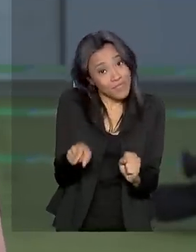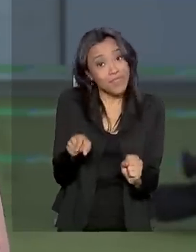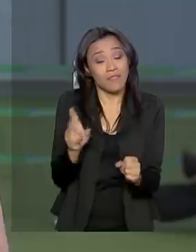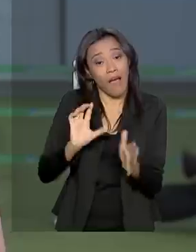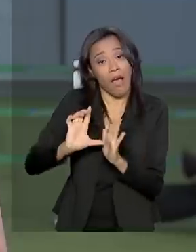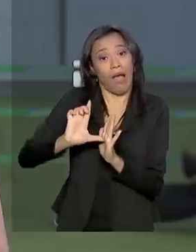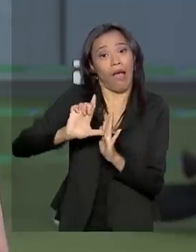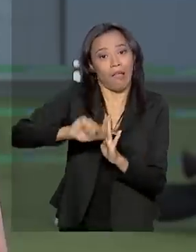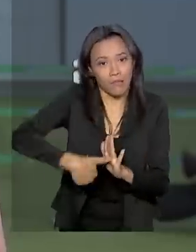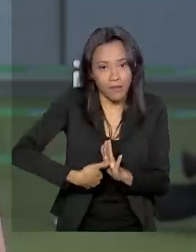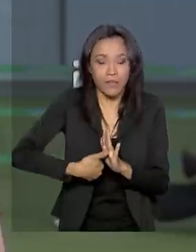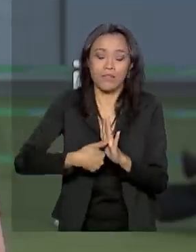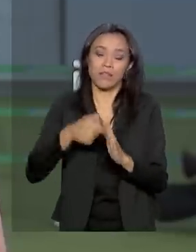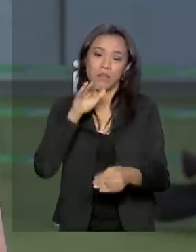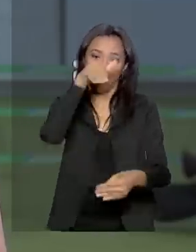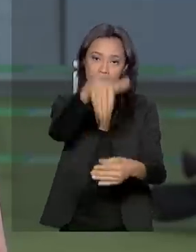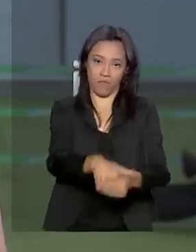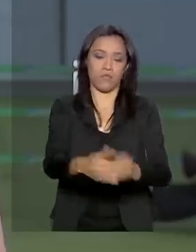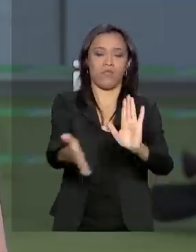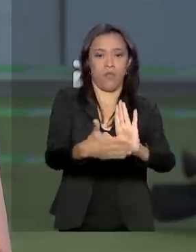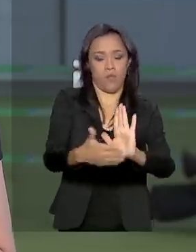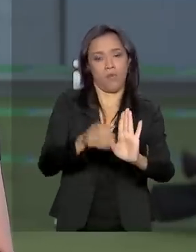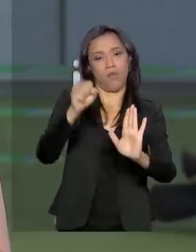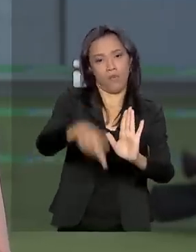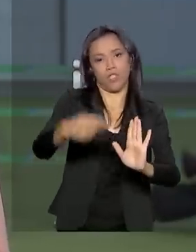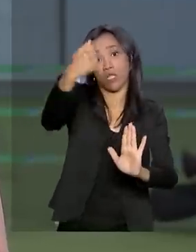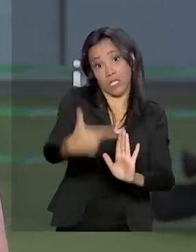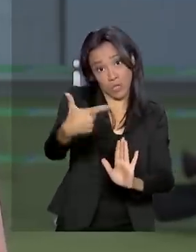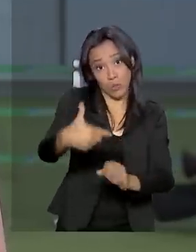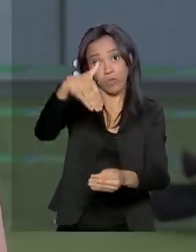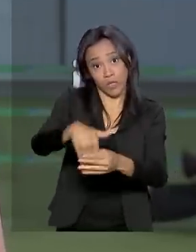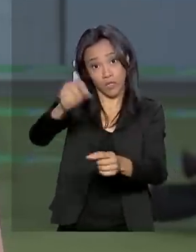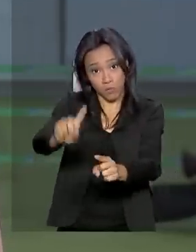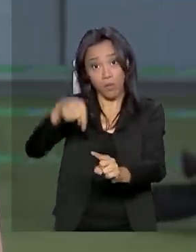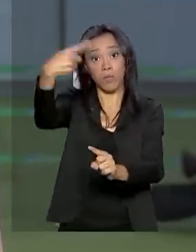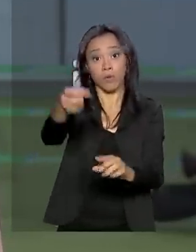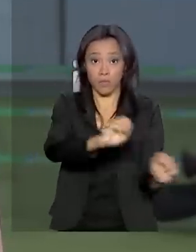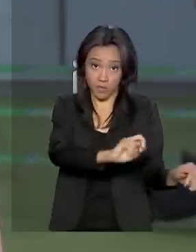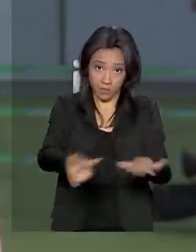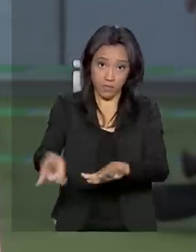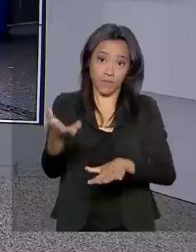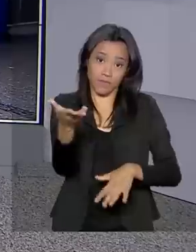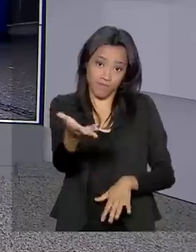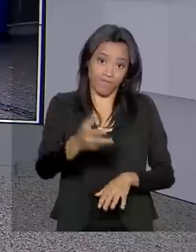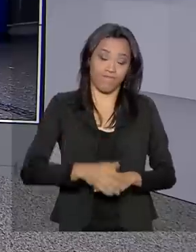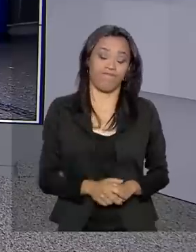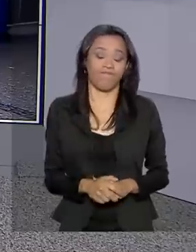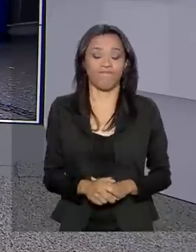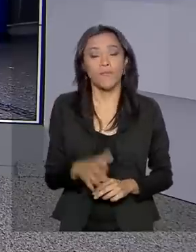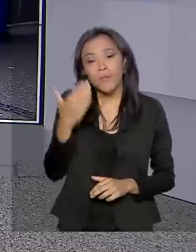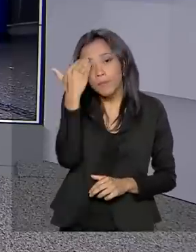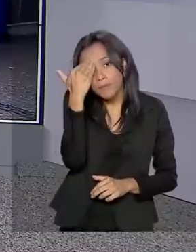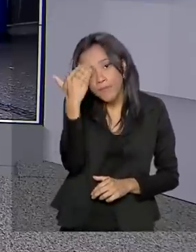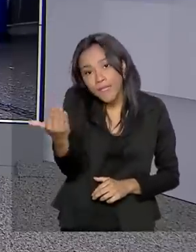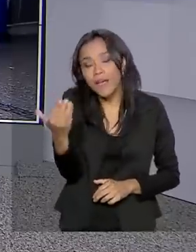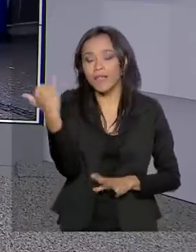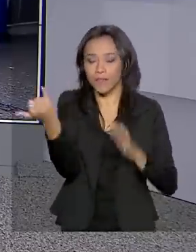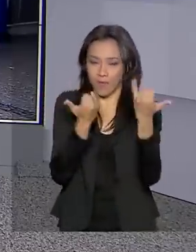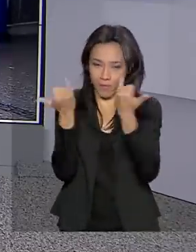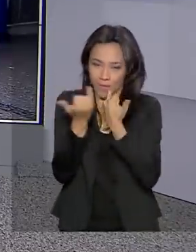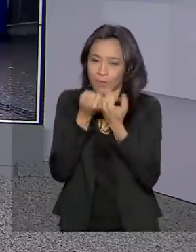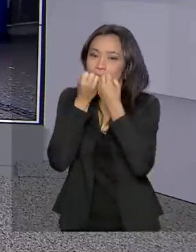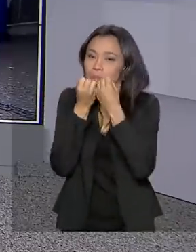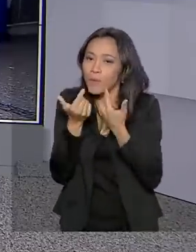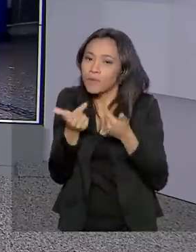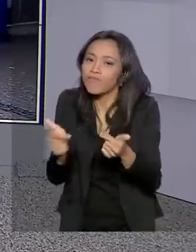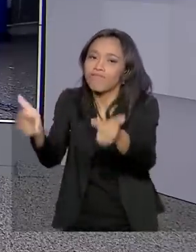atrasar a votação da reforma da Previdência em segundo turno para a próxima semana. Volto com você. Obrigada pelas suas informações, Selma. Bom